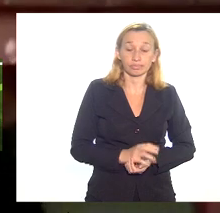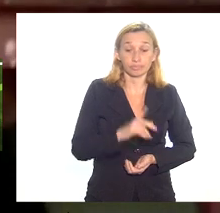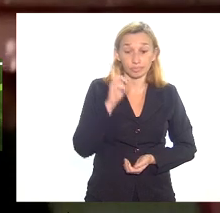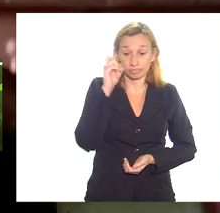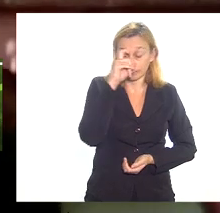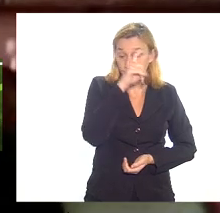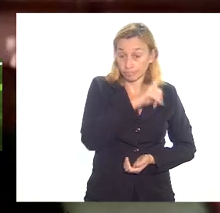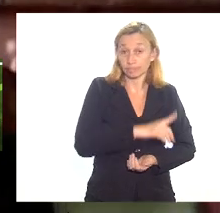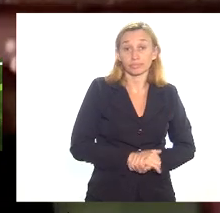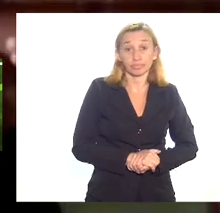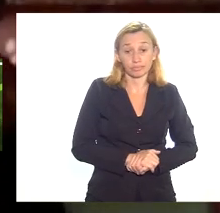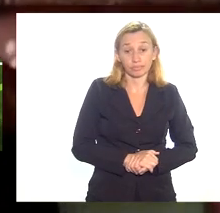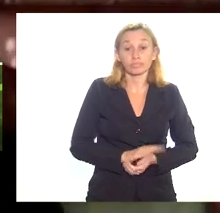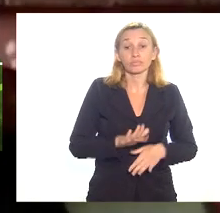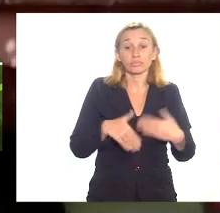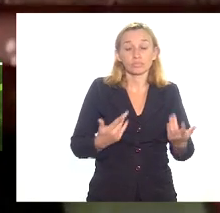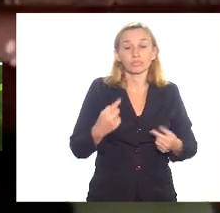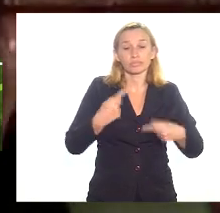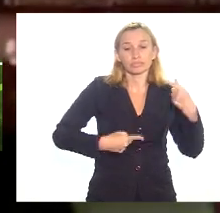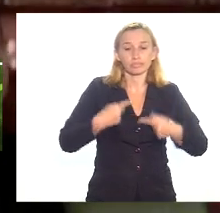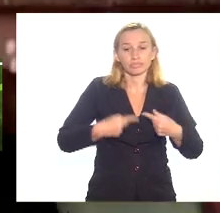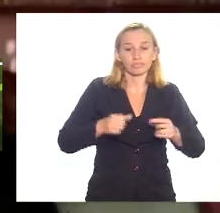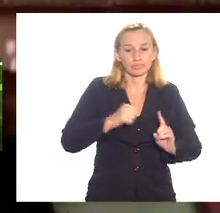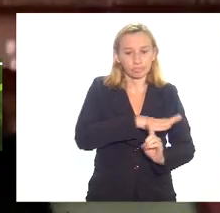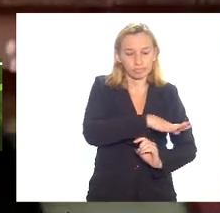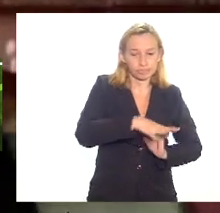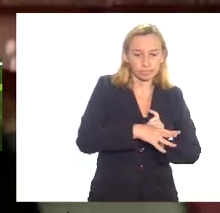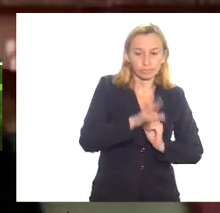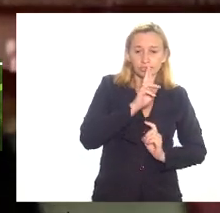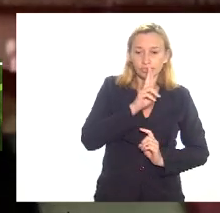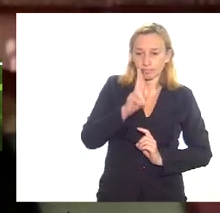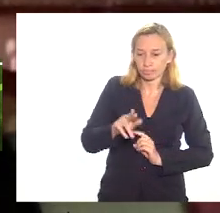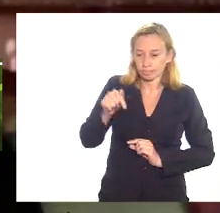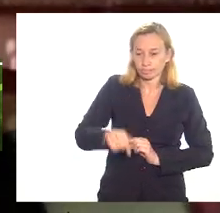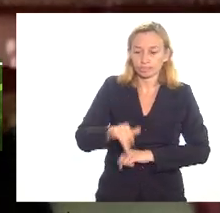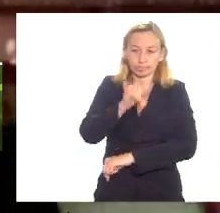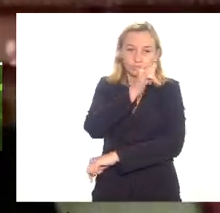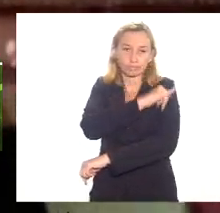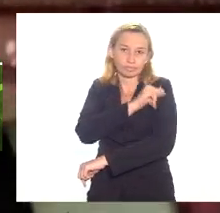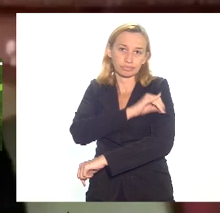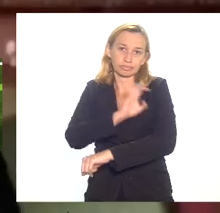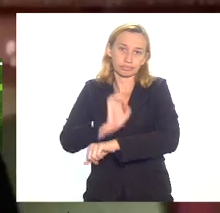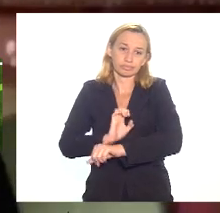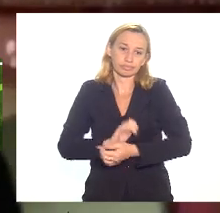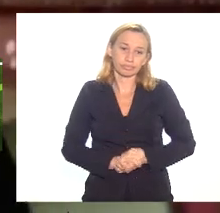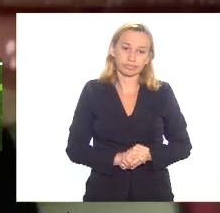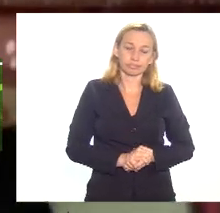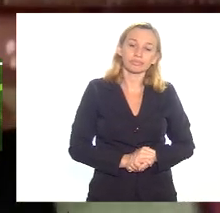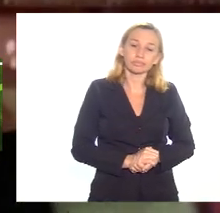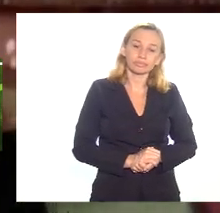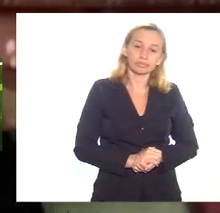política social que a gente vai responder aqui no estado do Rio de Janeiro porque o que a